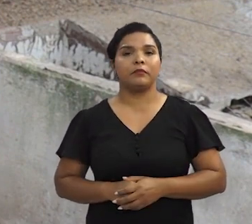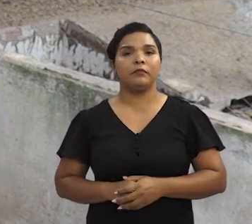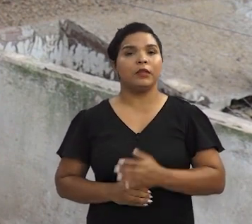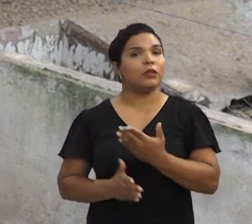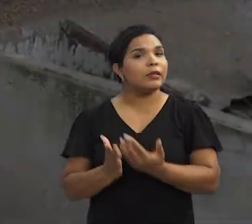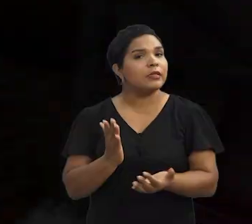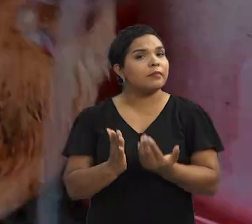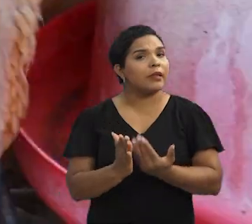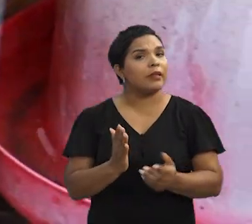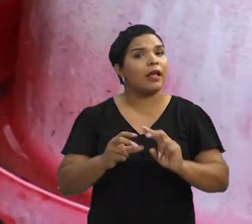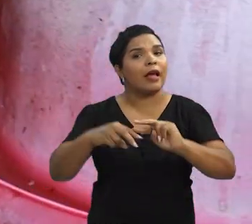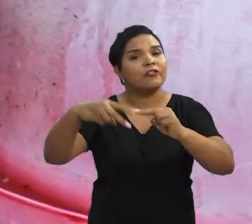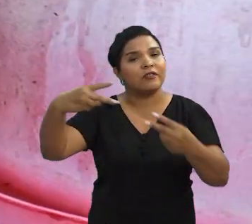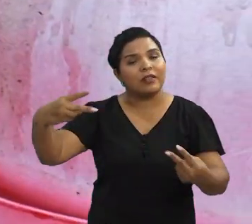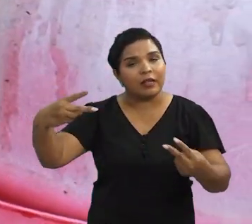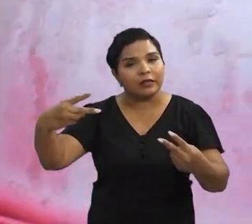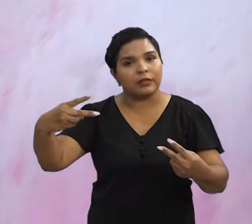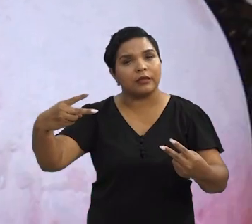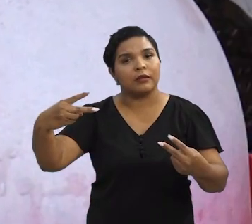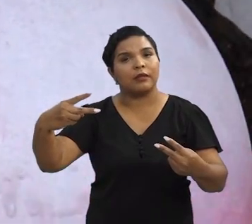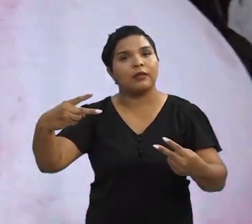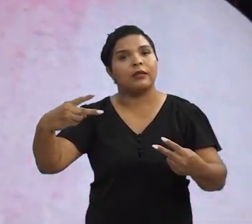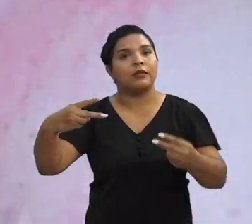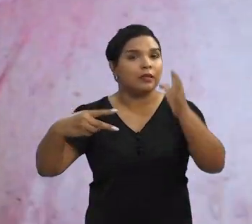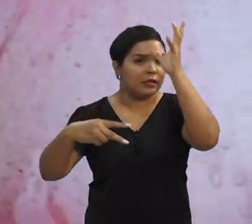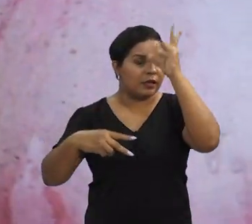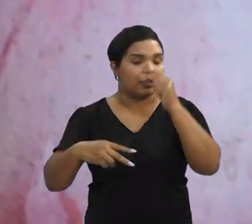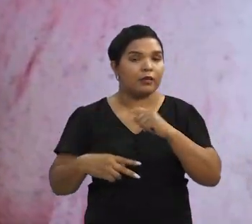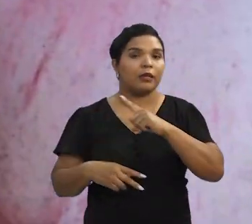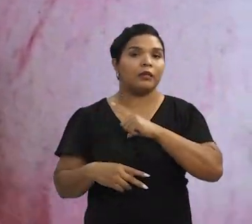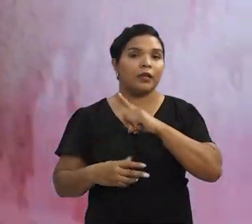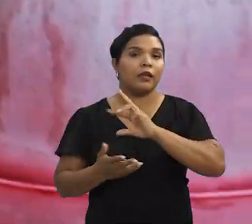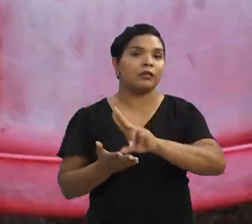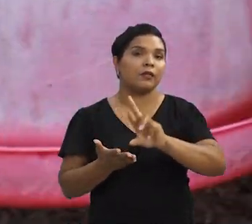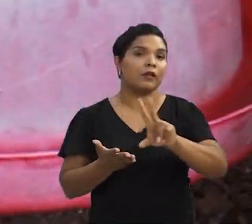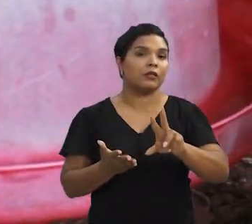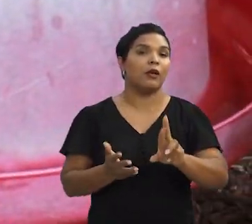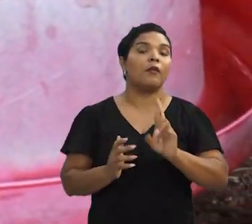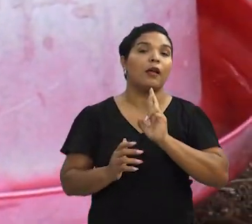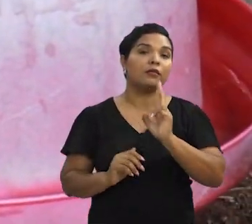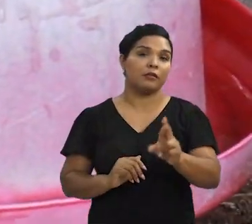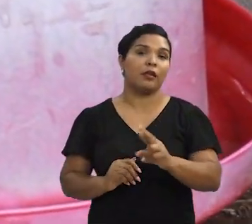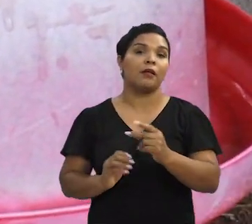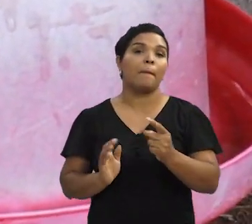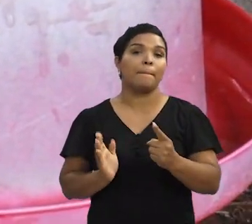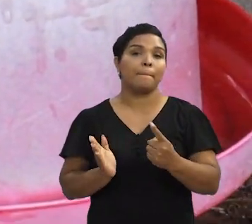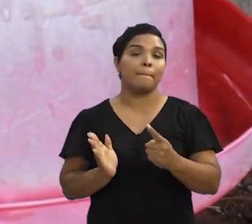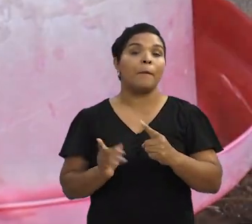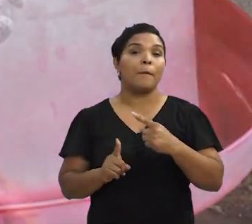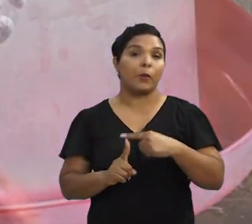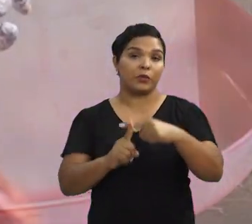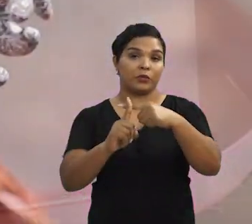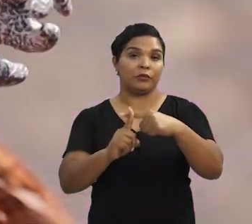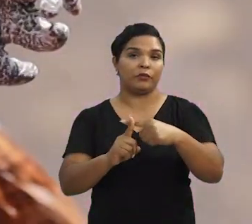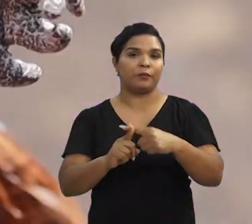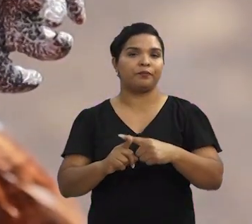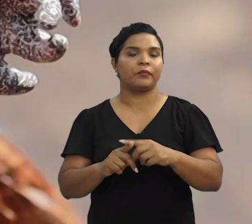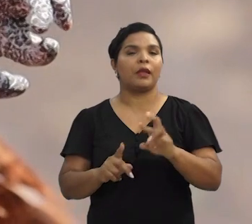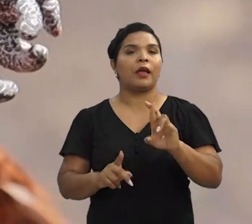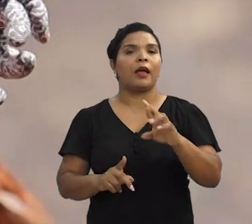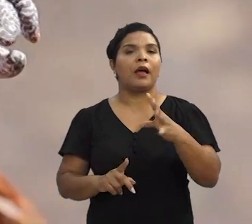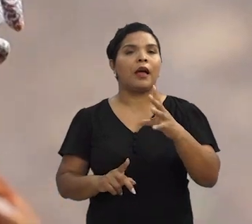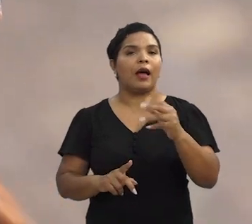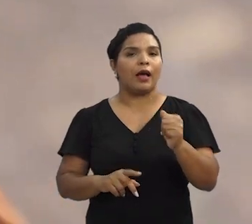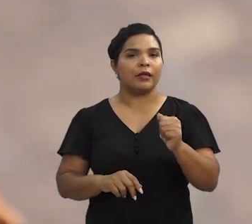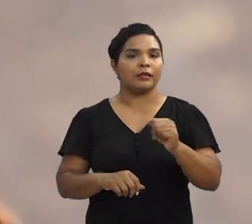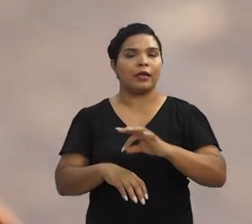E aí a não quis perder aqui essa genética dessa variação e a gente tem. E o resultado é extremamente positivo. Essa